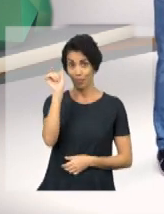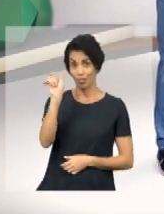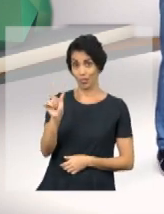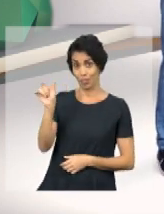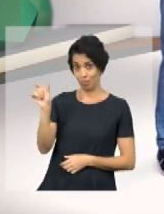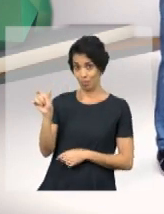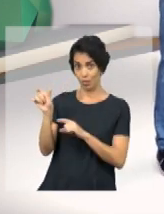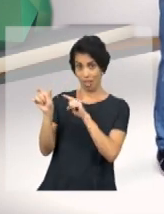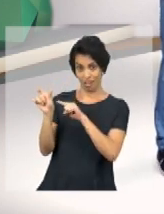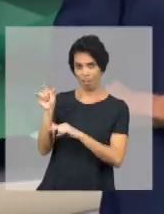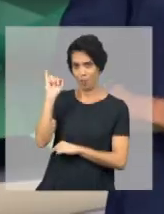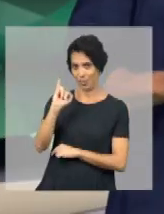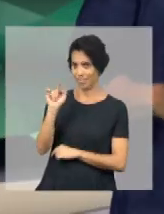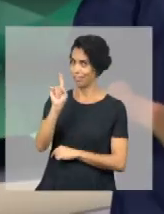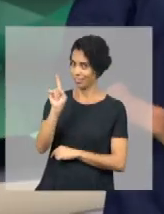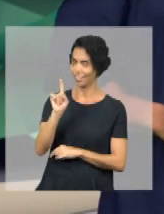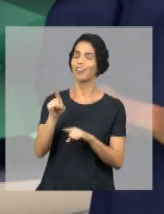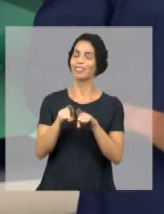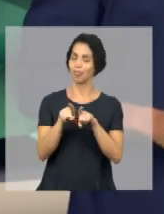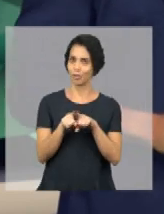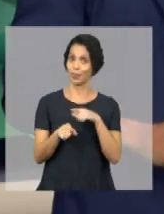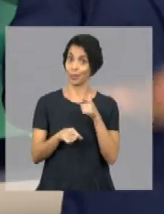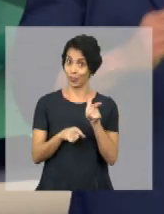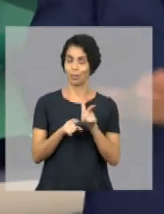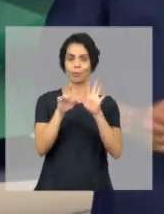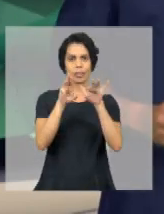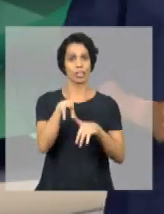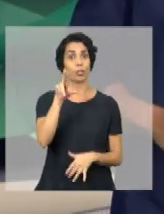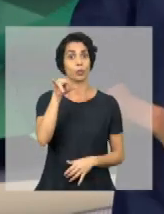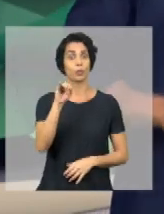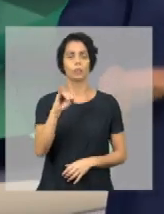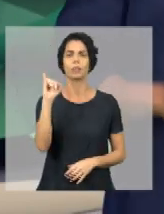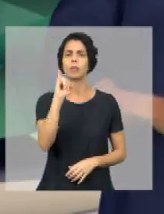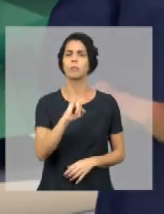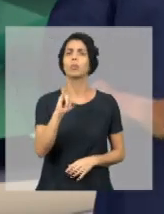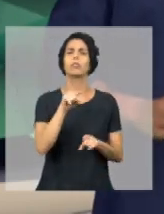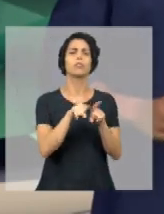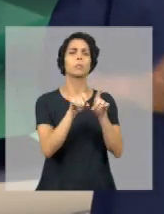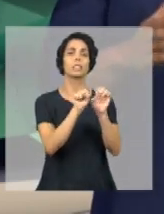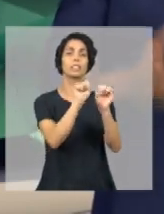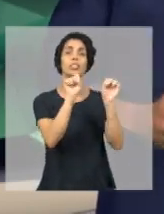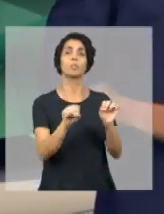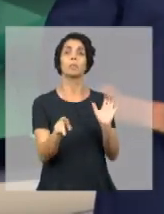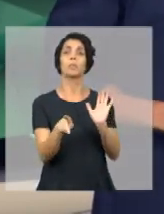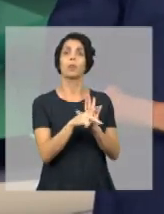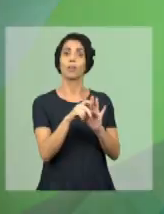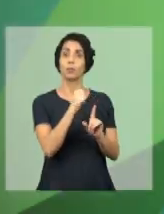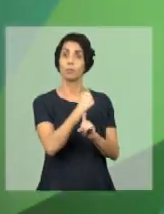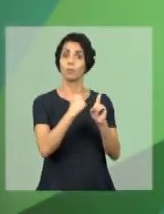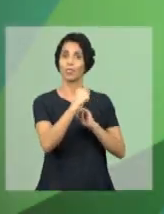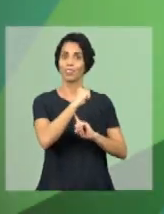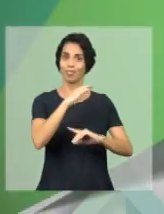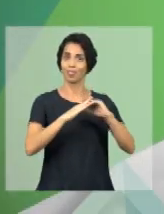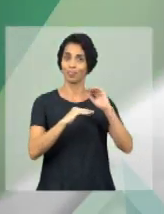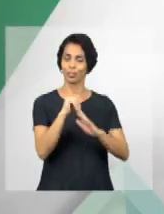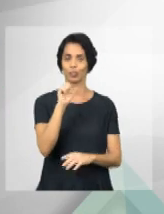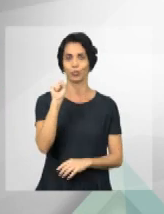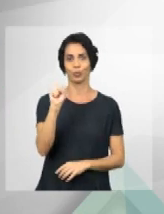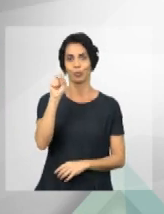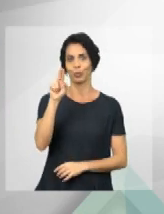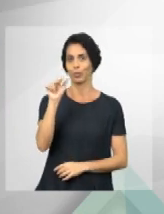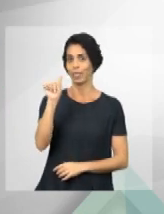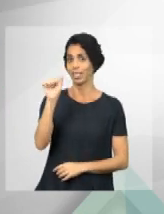que ele é importante não, viu? O Cadastro Único também é muito útil para o Sistema Único de Assistência Social. O SUAS